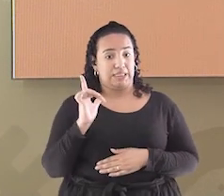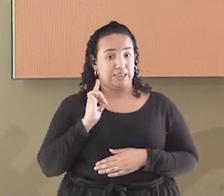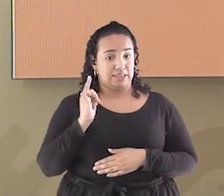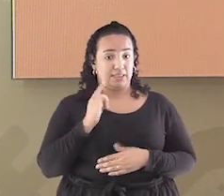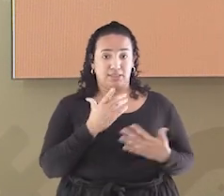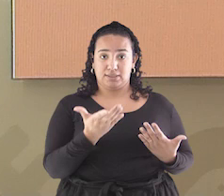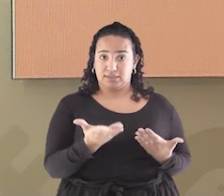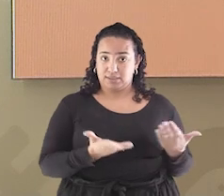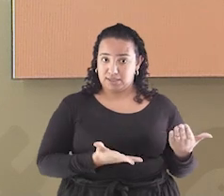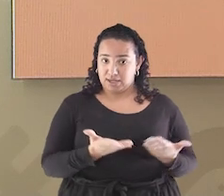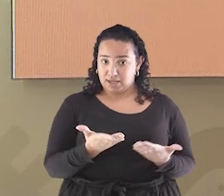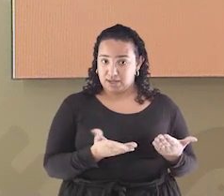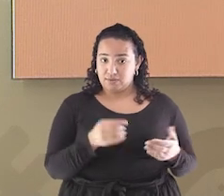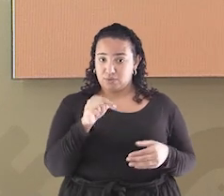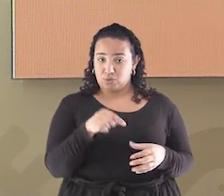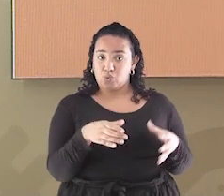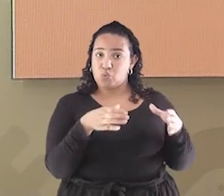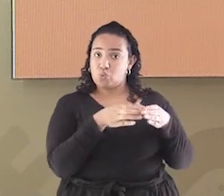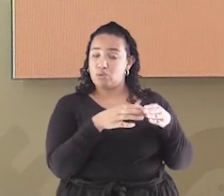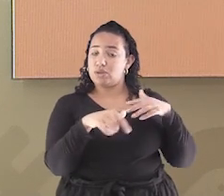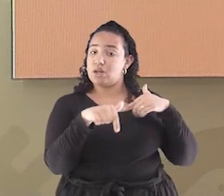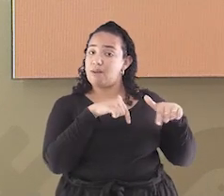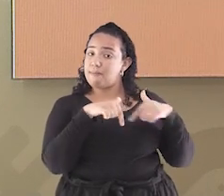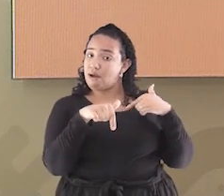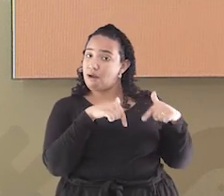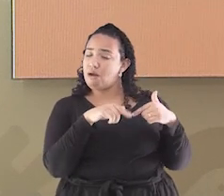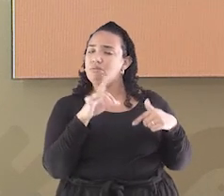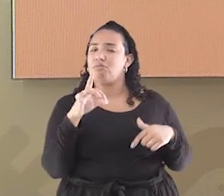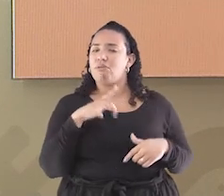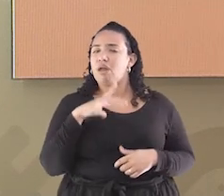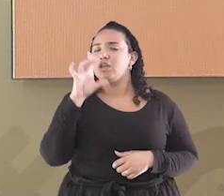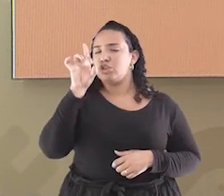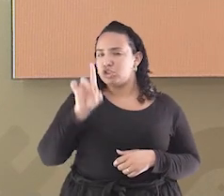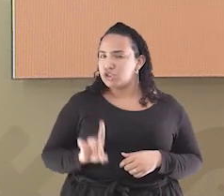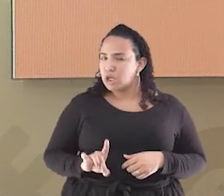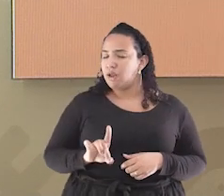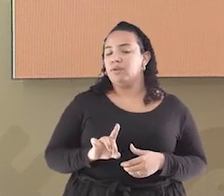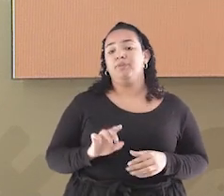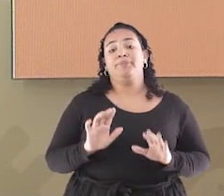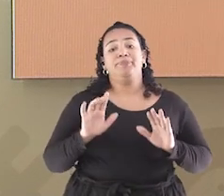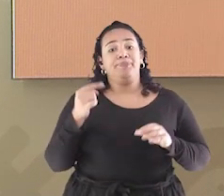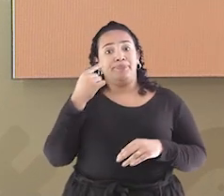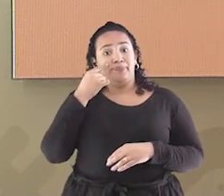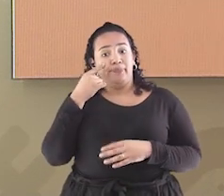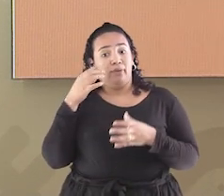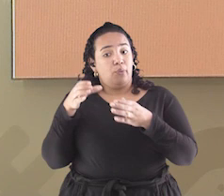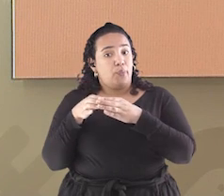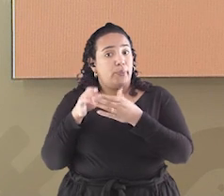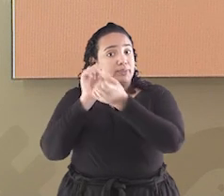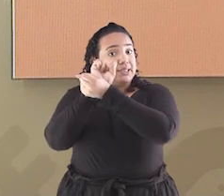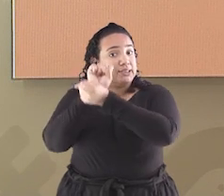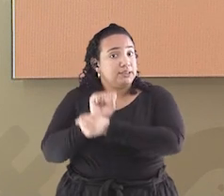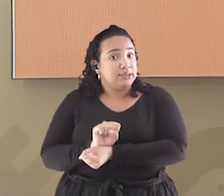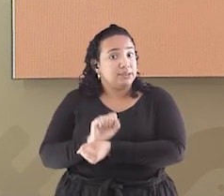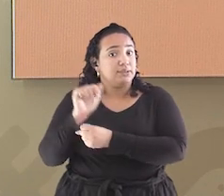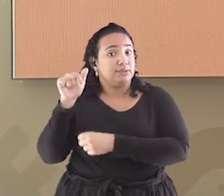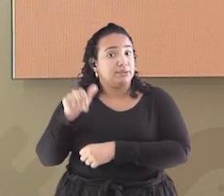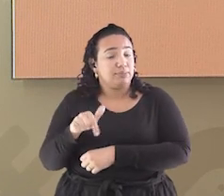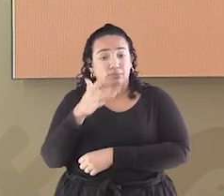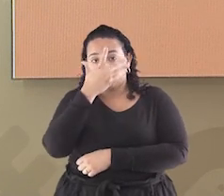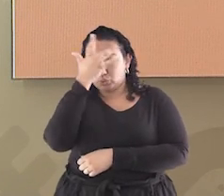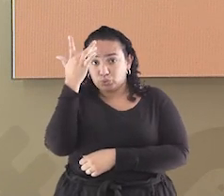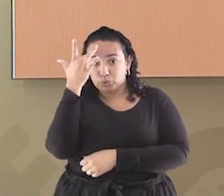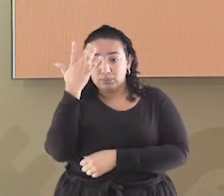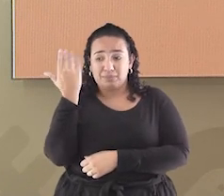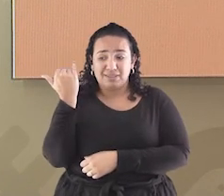representam o quê? Uma classe de trabalhadores com alguns direitos, tá bom? E aqui nós podemos ver os escravos, que eram aquelas pessoas que eram